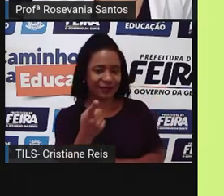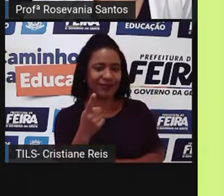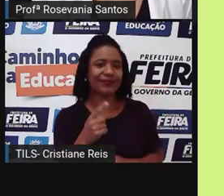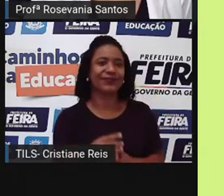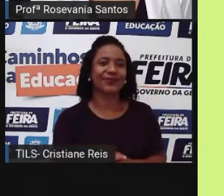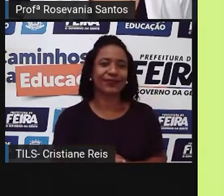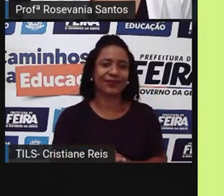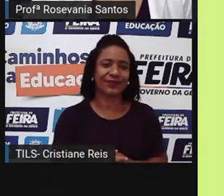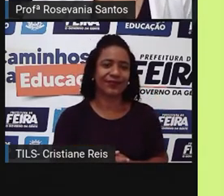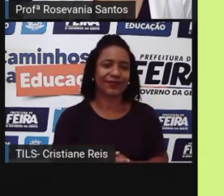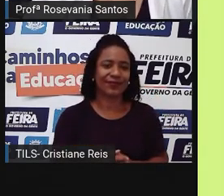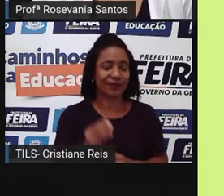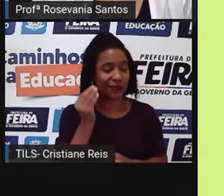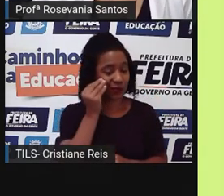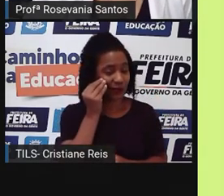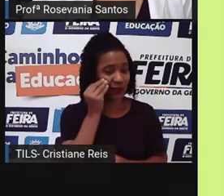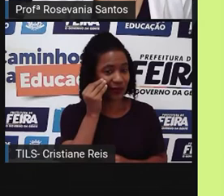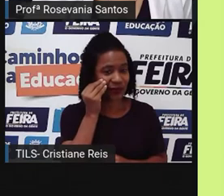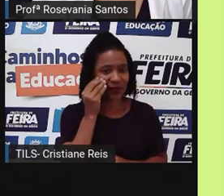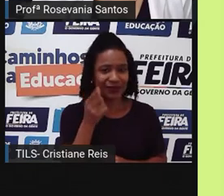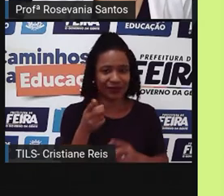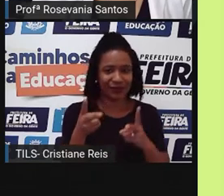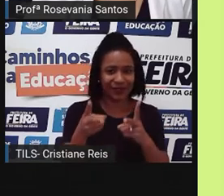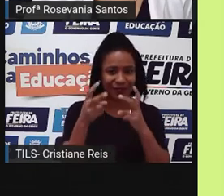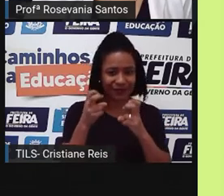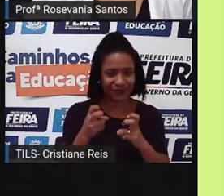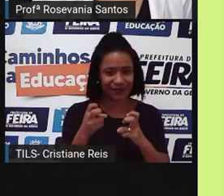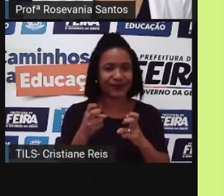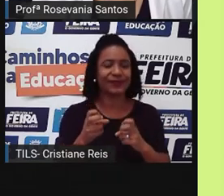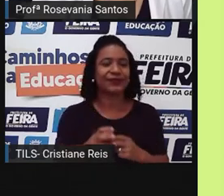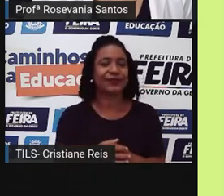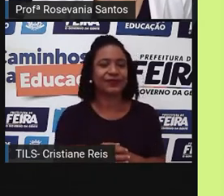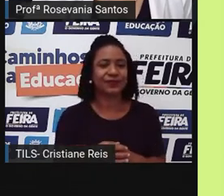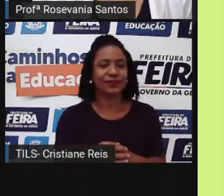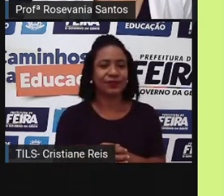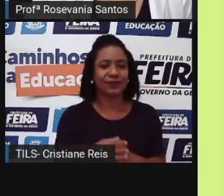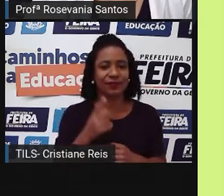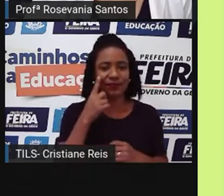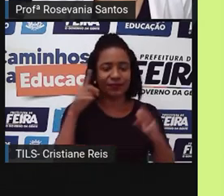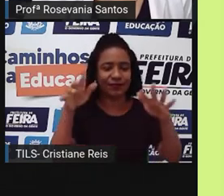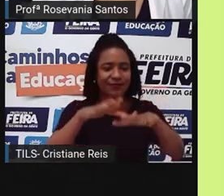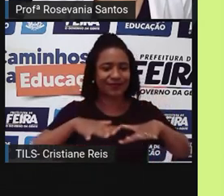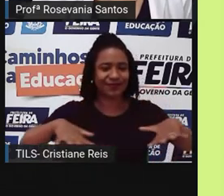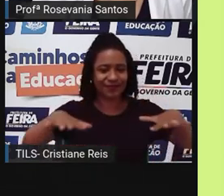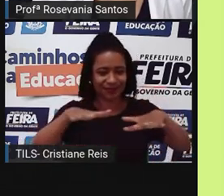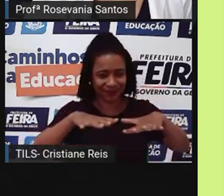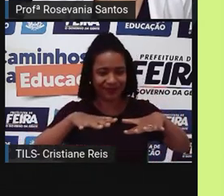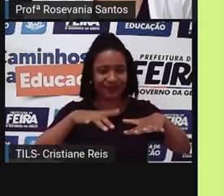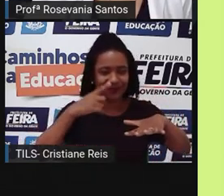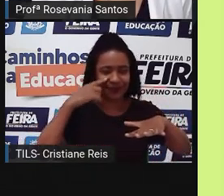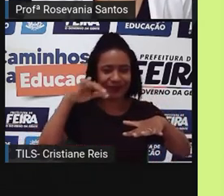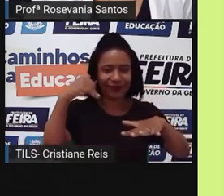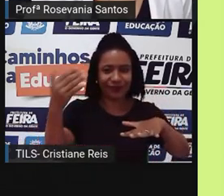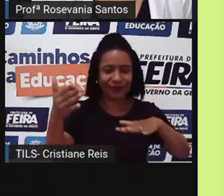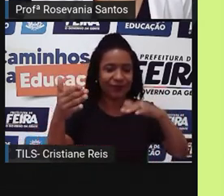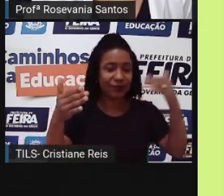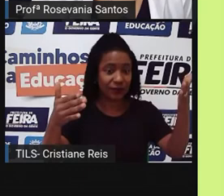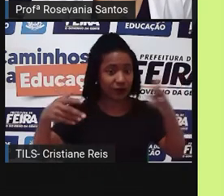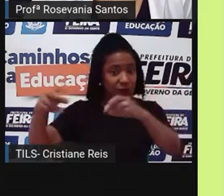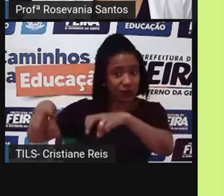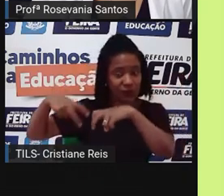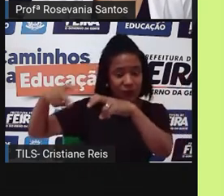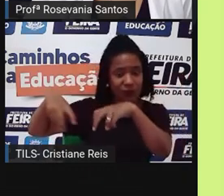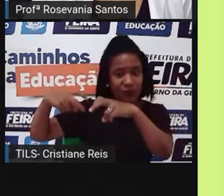Então, aí aqui, você está percebendo, né? Aqui nos espaços de fora tem a questão do campo. E horas